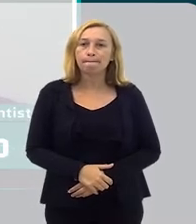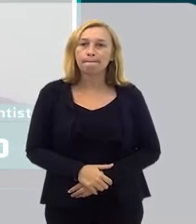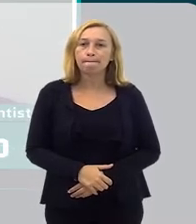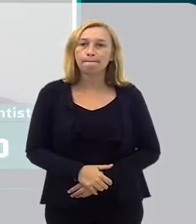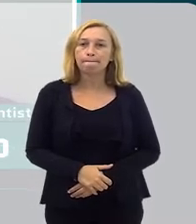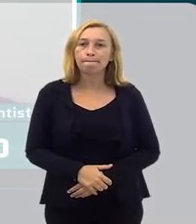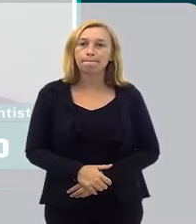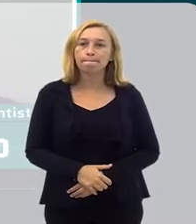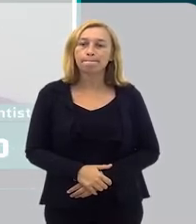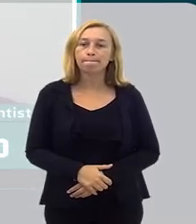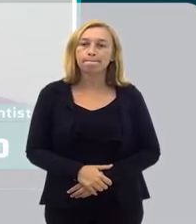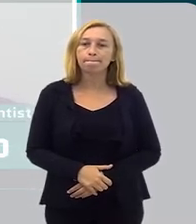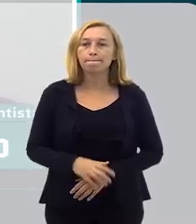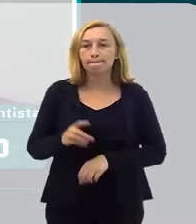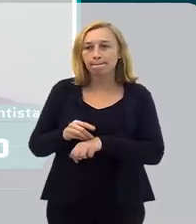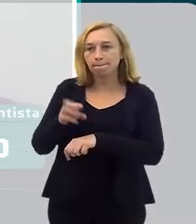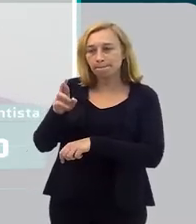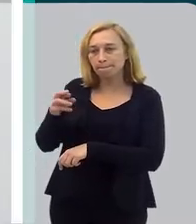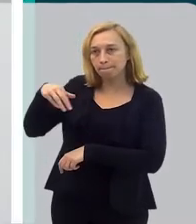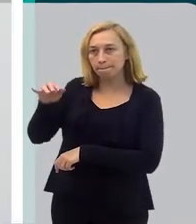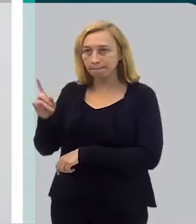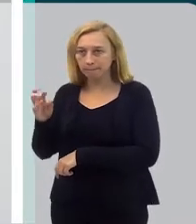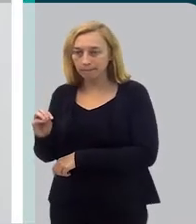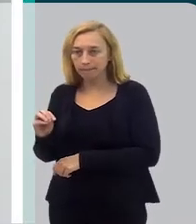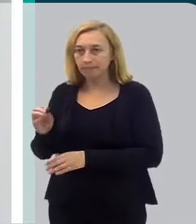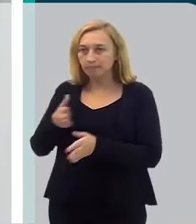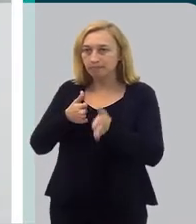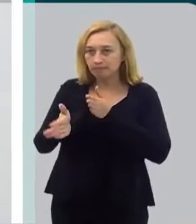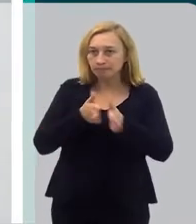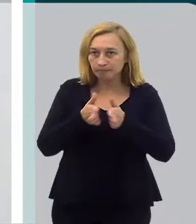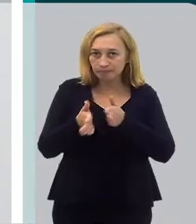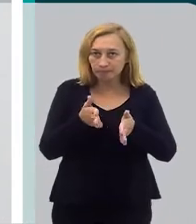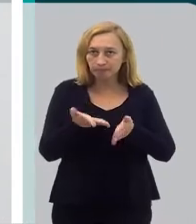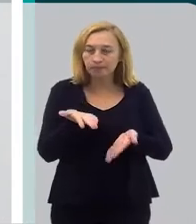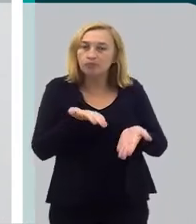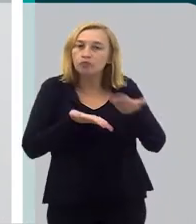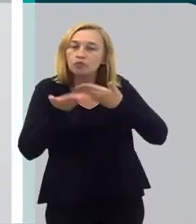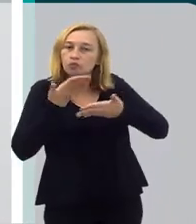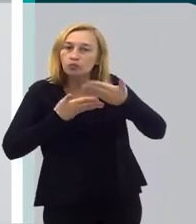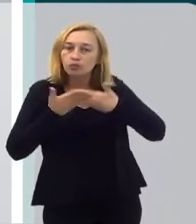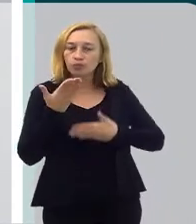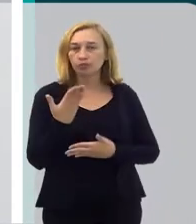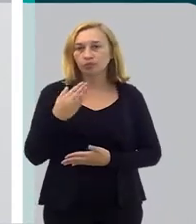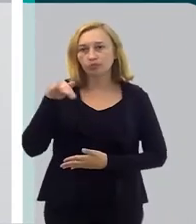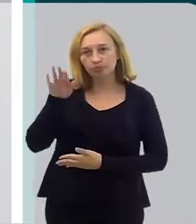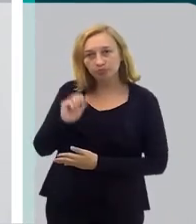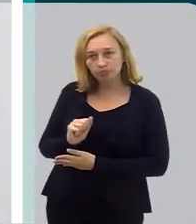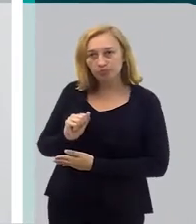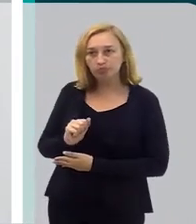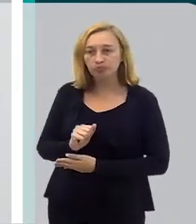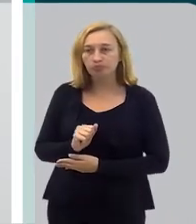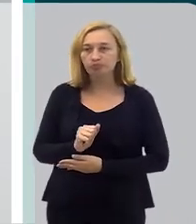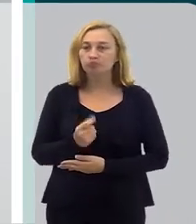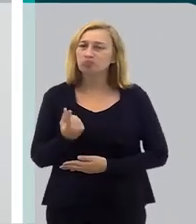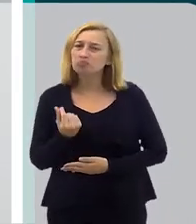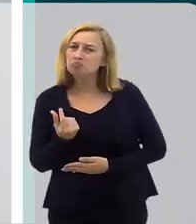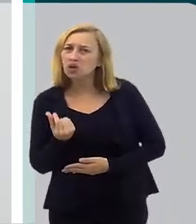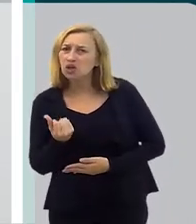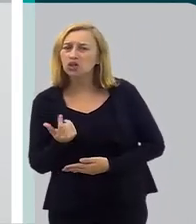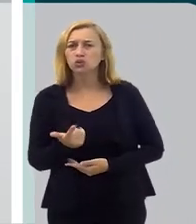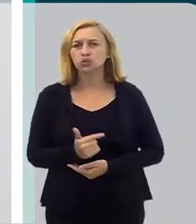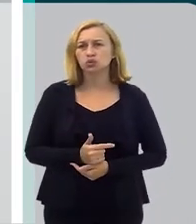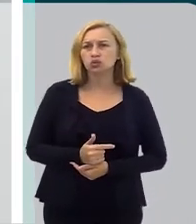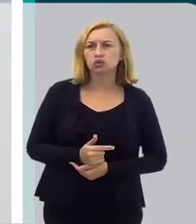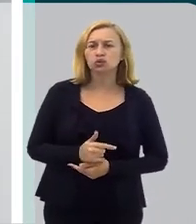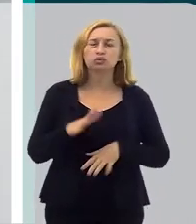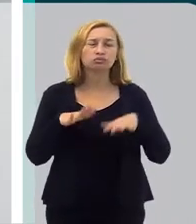Muito do que o doutor Marcelo falou, do acesso ao cuidado, o preço,